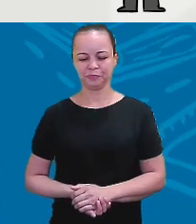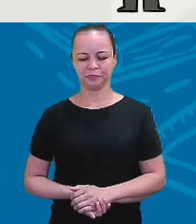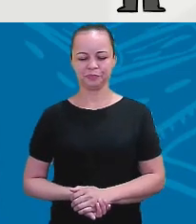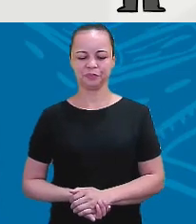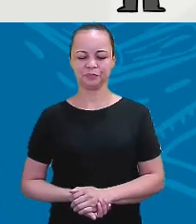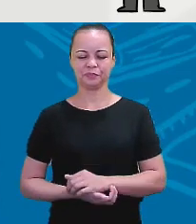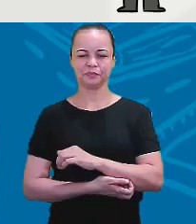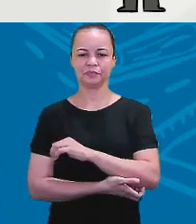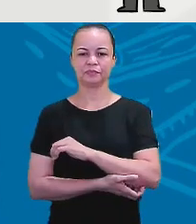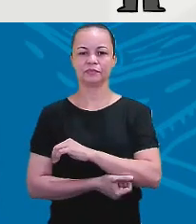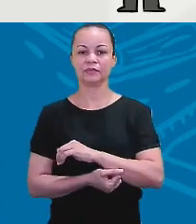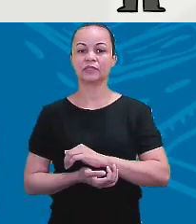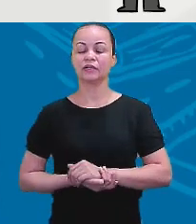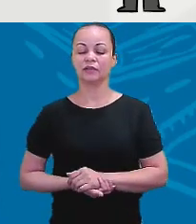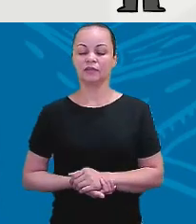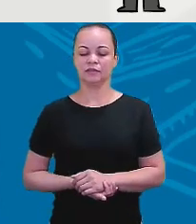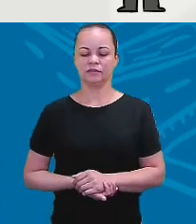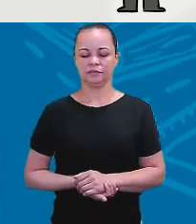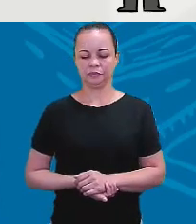Olha para aí. Os